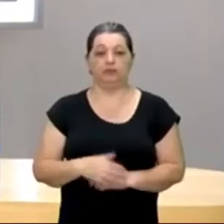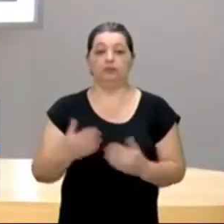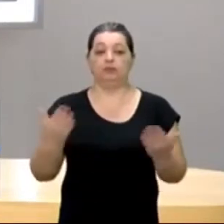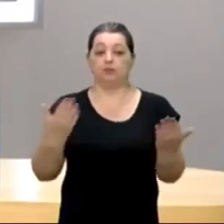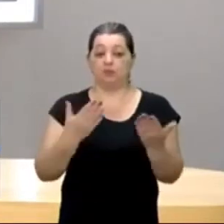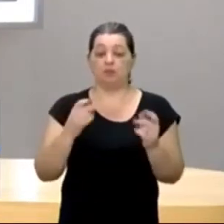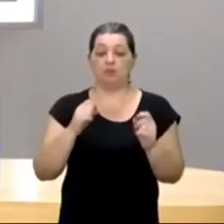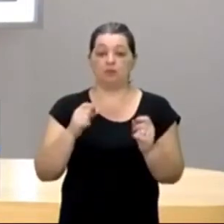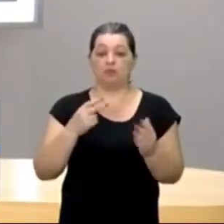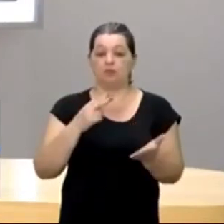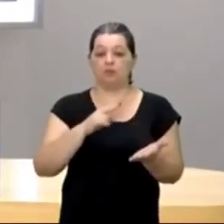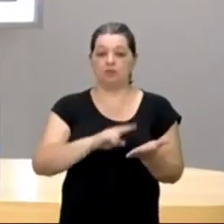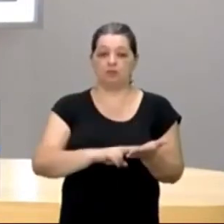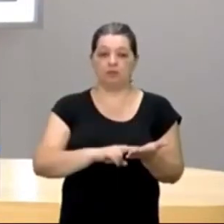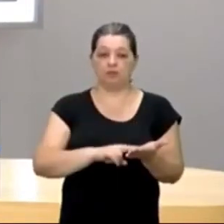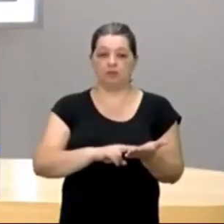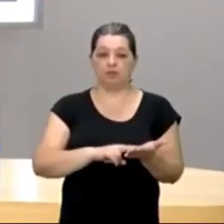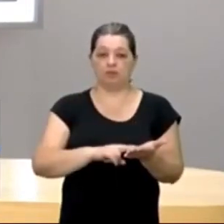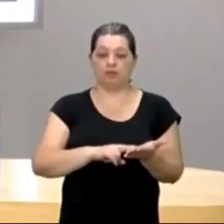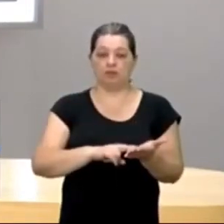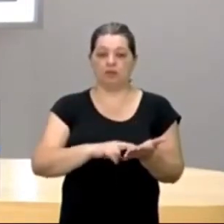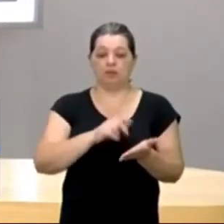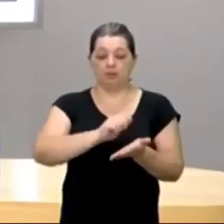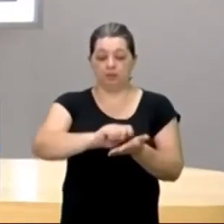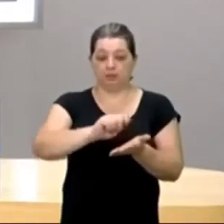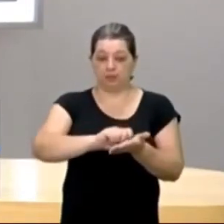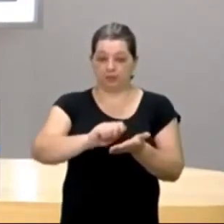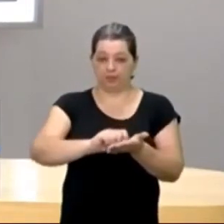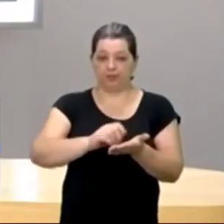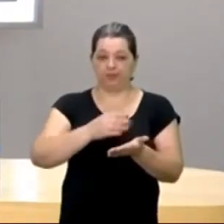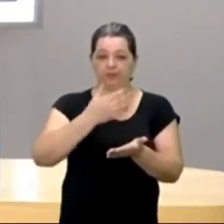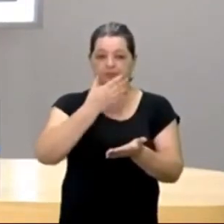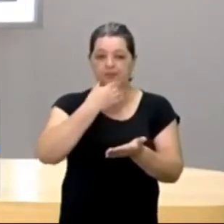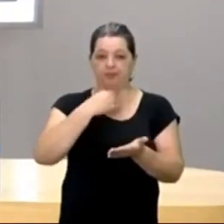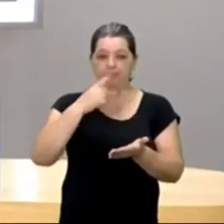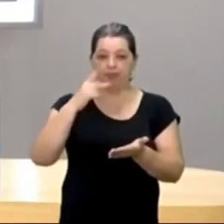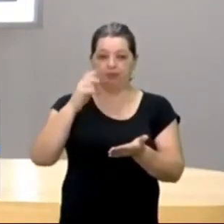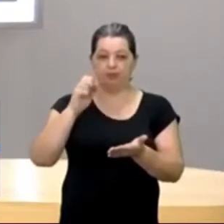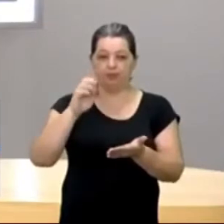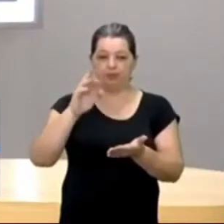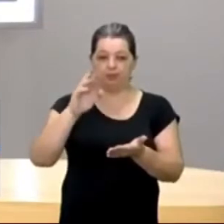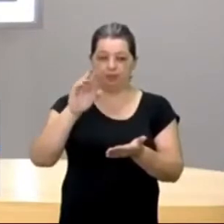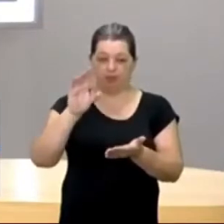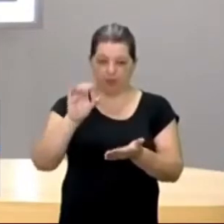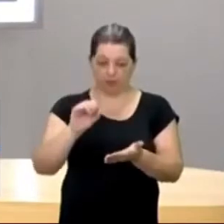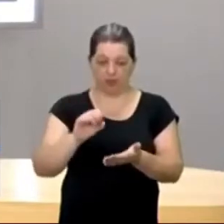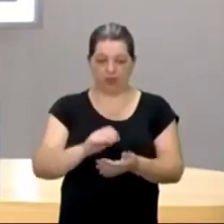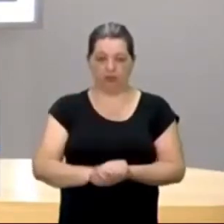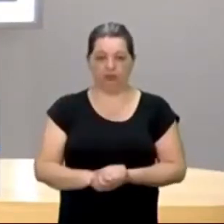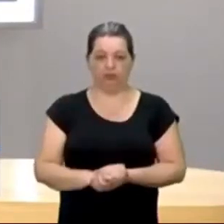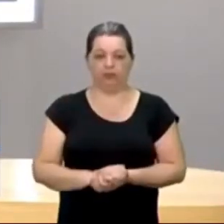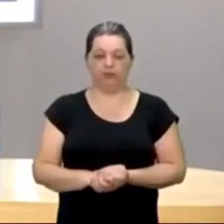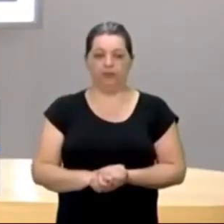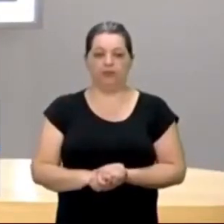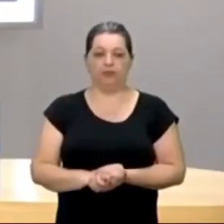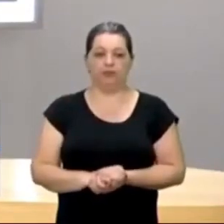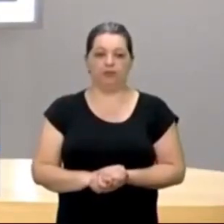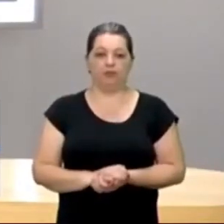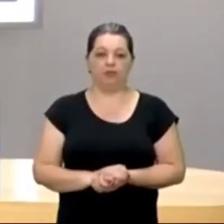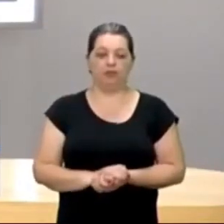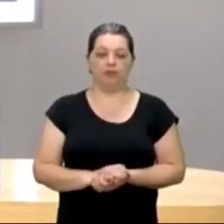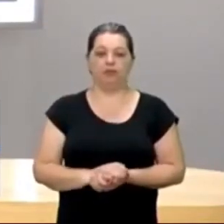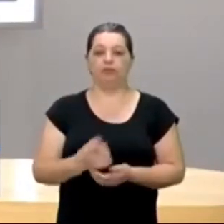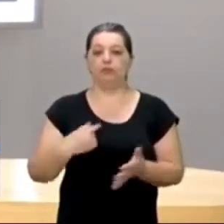Achamento, escrita pelo Pedro Vaz Caminha. E aí, antes de começar, antes de entrar, com todo respeito, eu